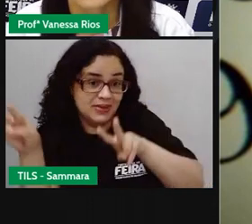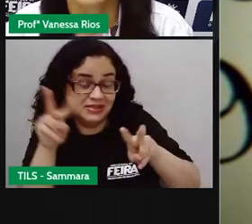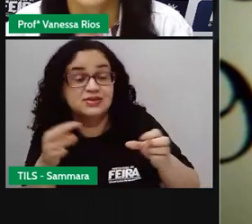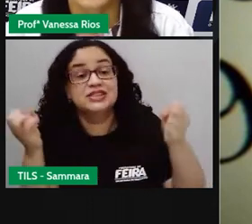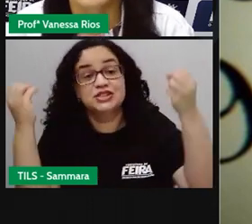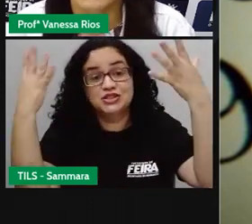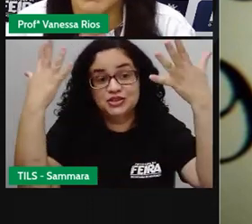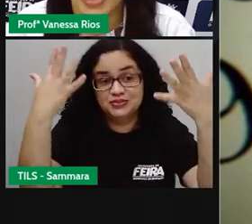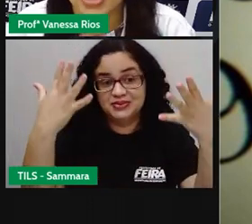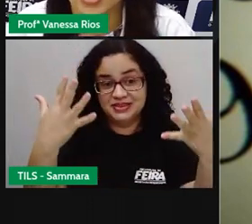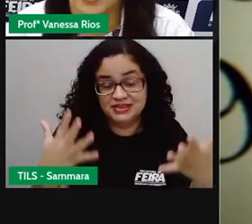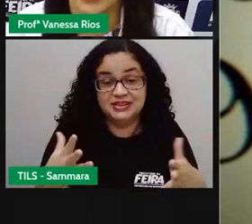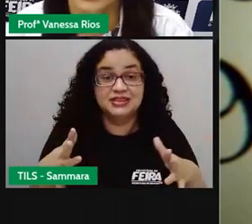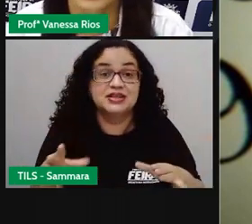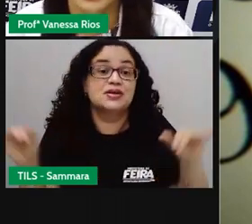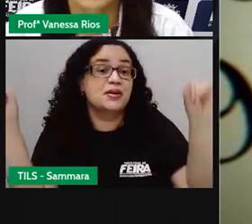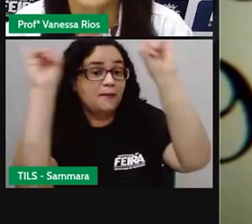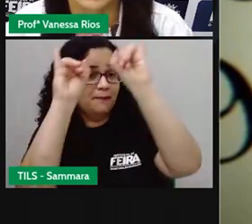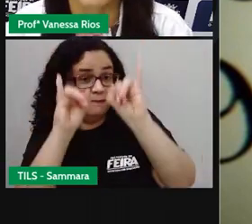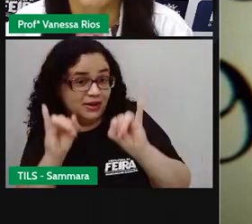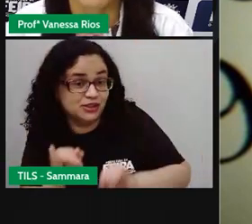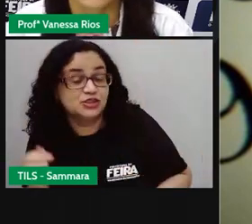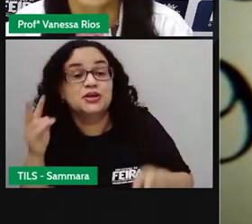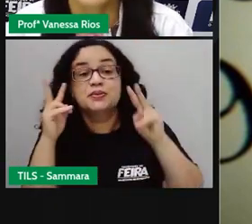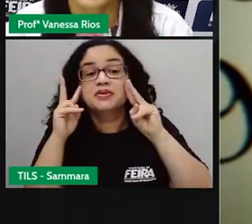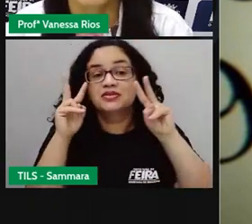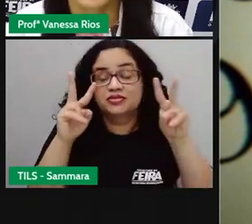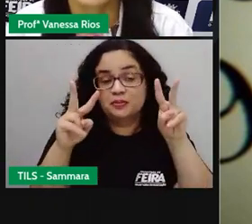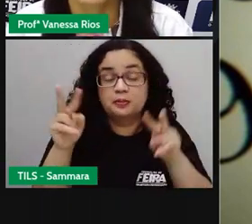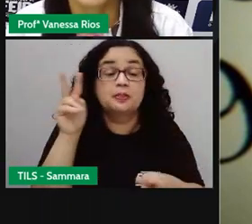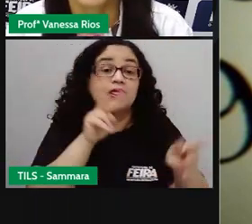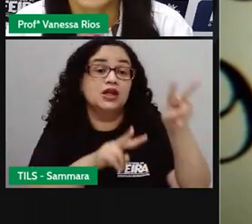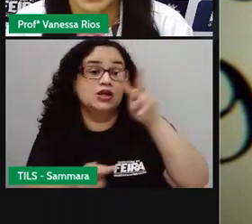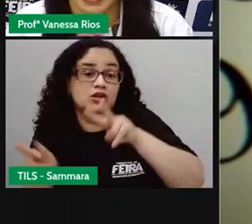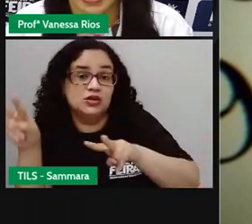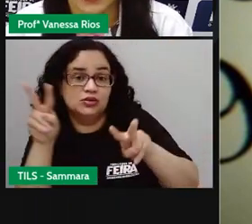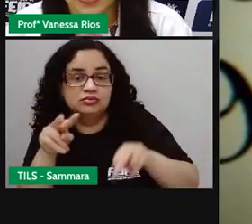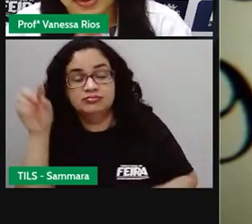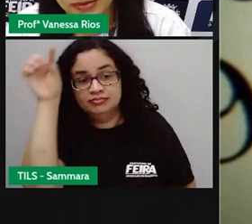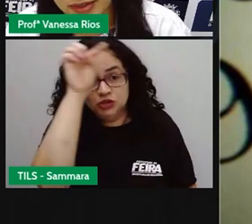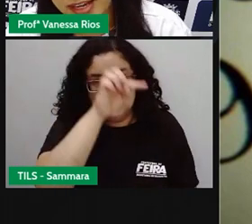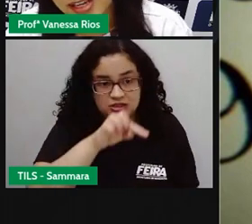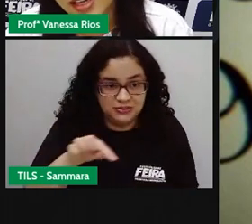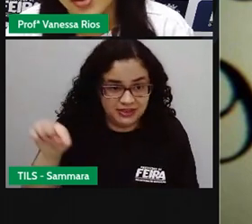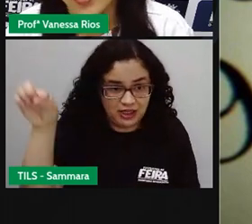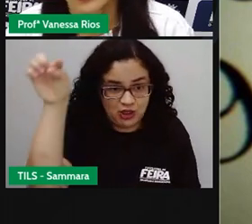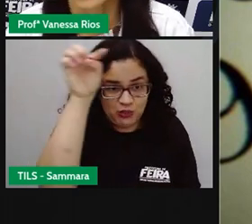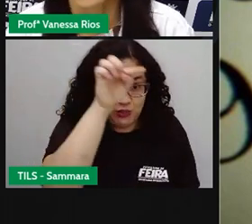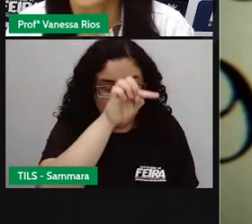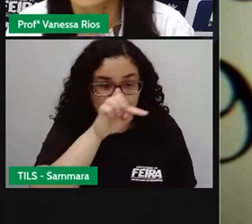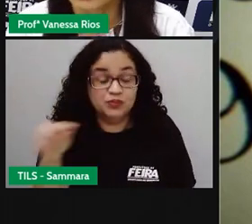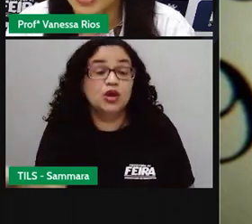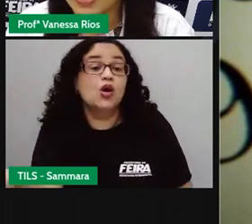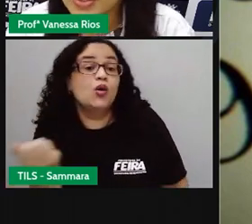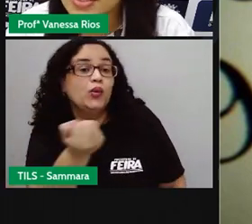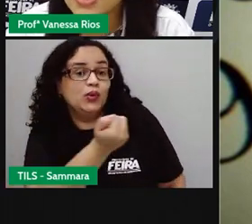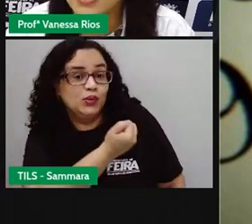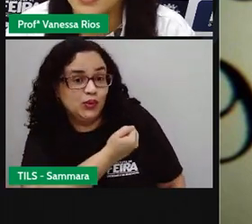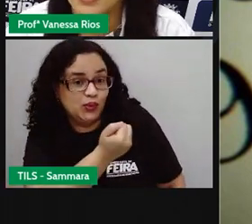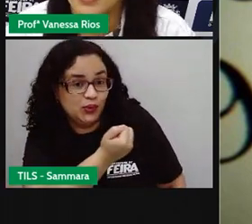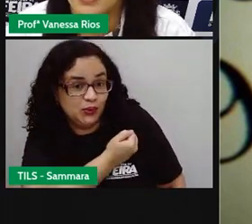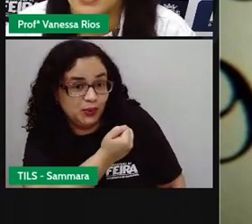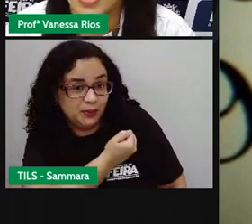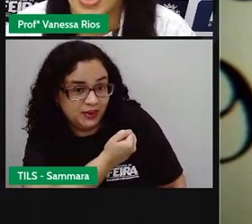explicação, essa imagem para a gente analisar. Observem aí uma espiral, não é? Com números.